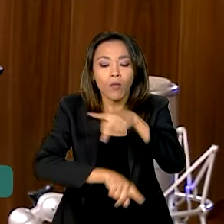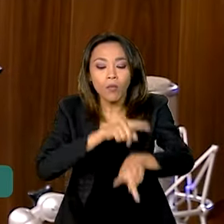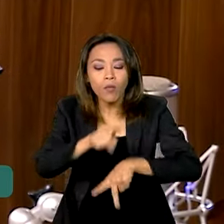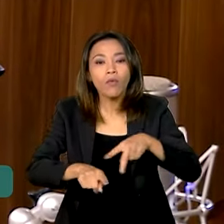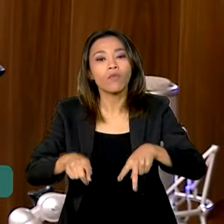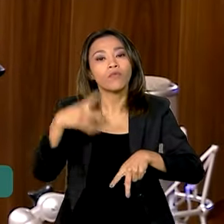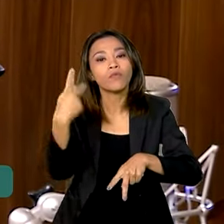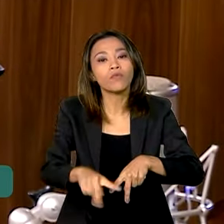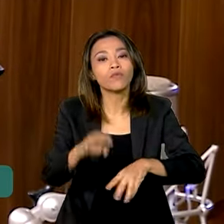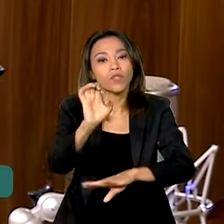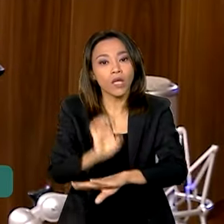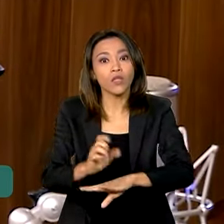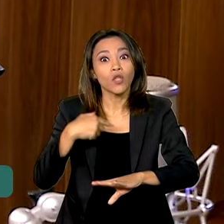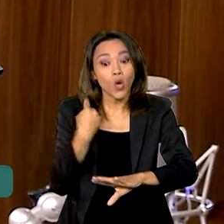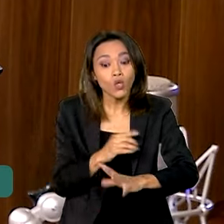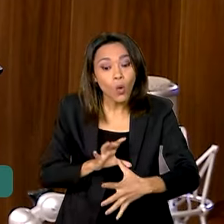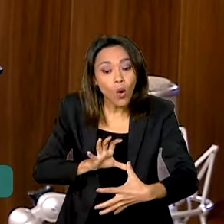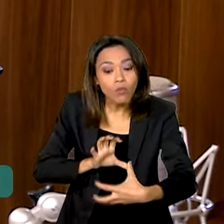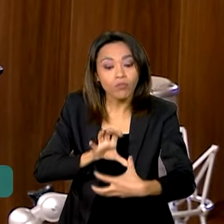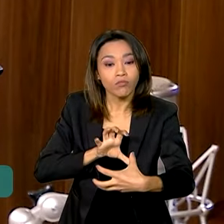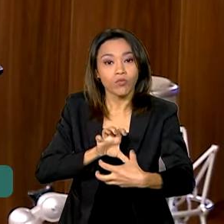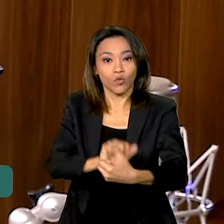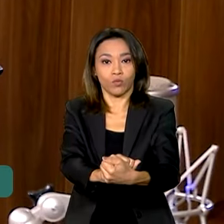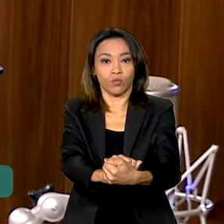unidos para ajudá-los,